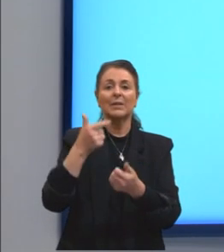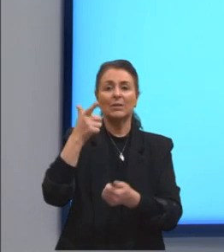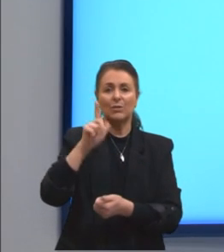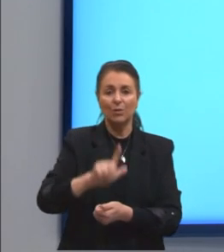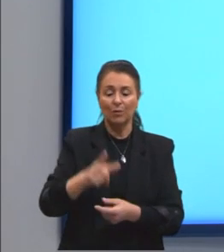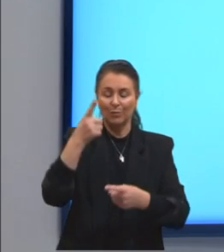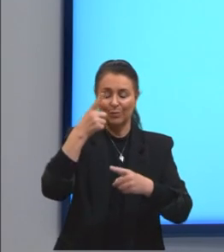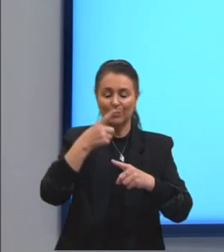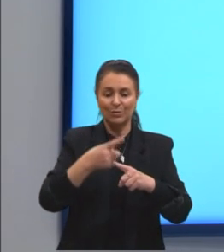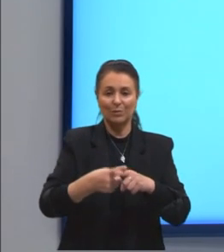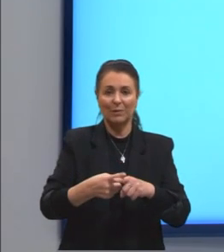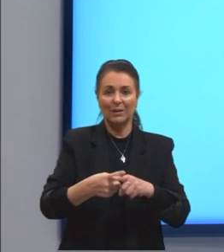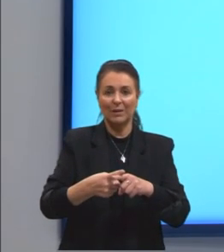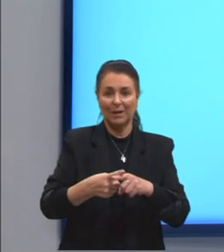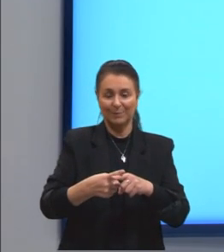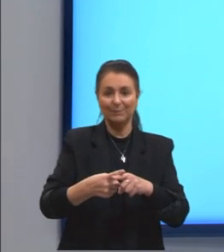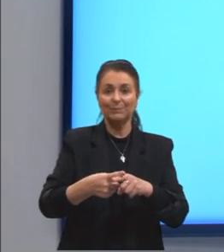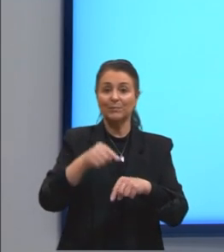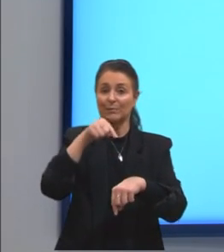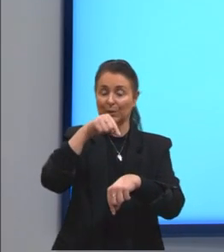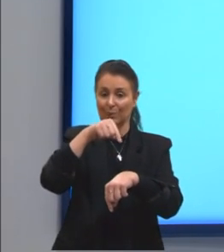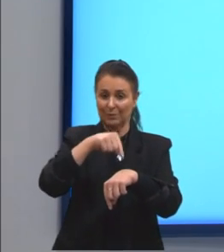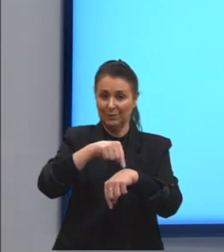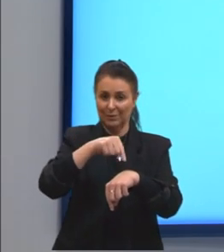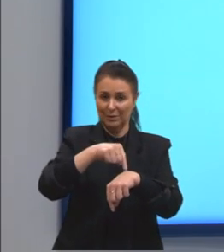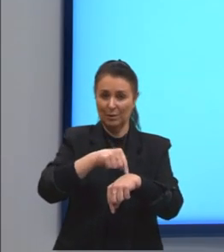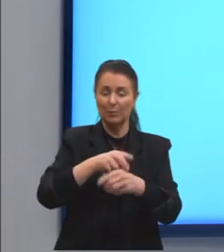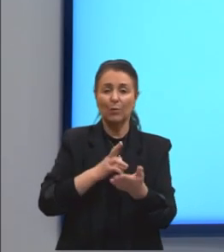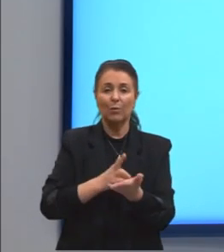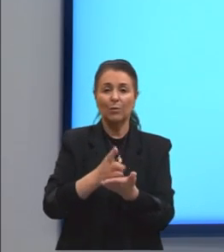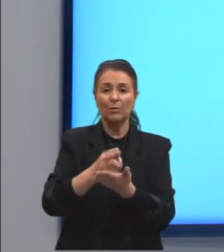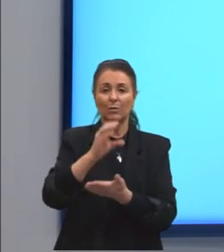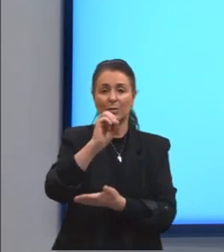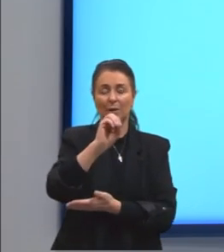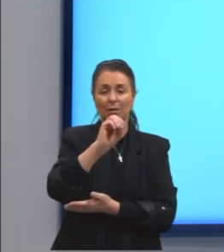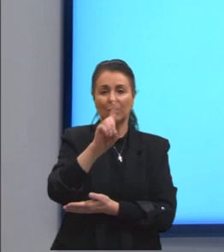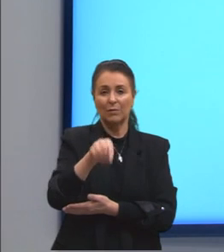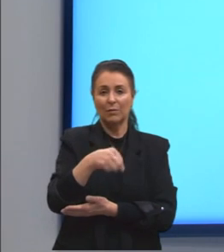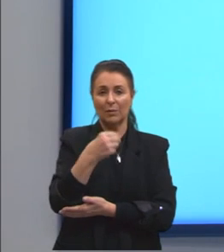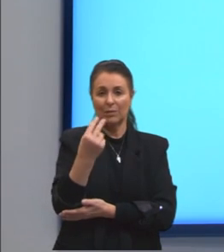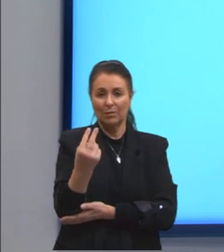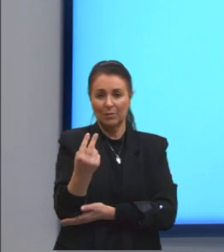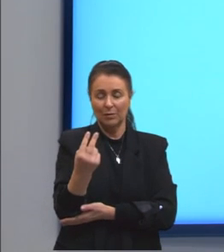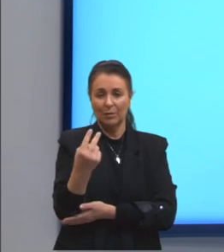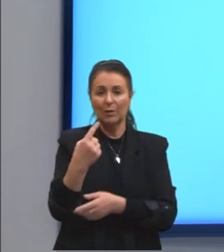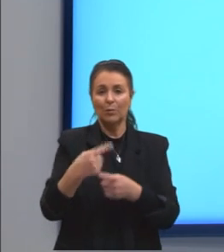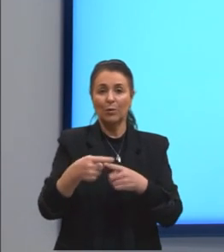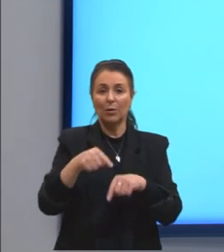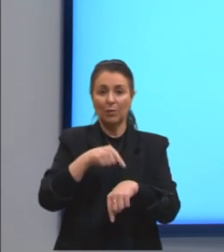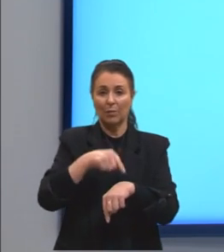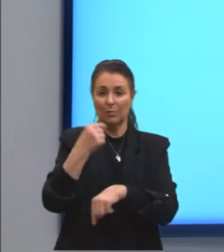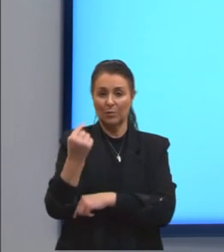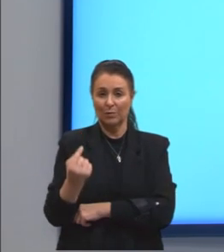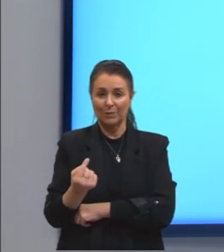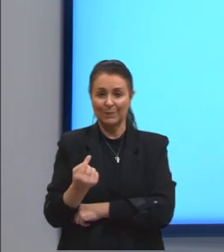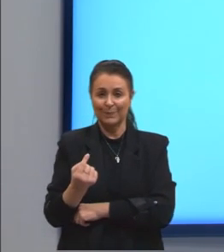Novamente, multiplicamos aqui a taxa pelo tempo. Continua sendo 0,2, porque o tempo é 1.